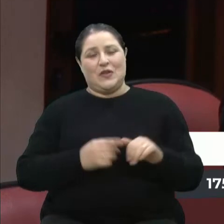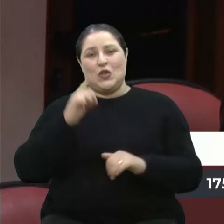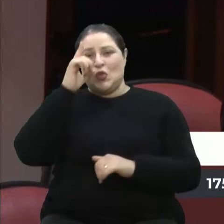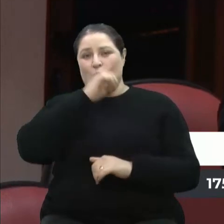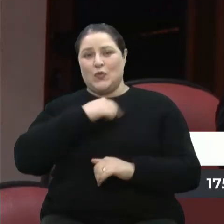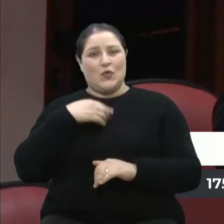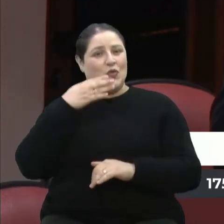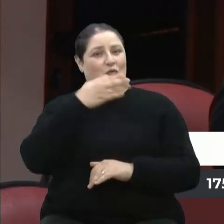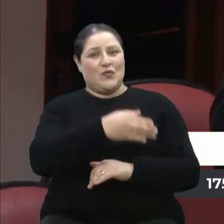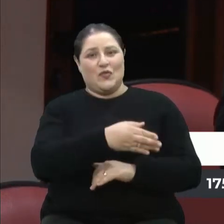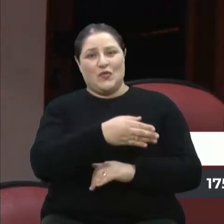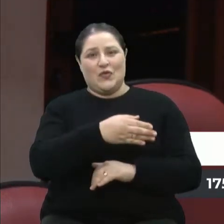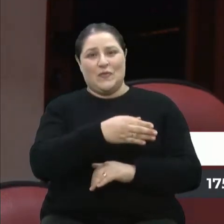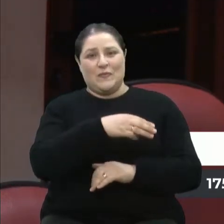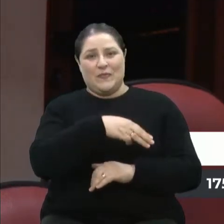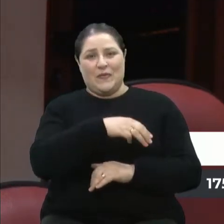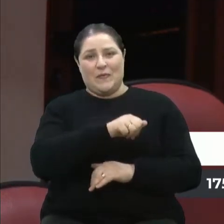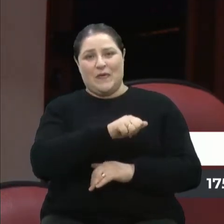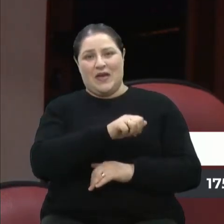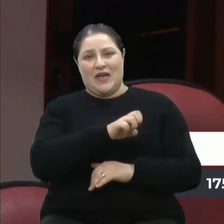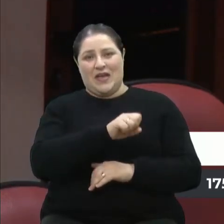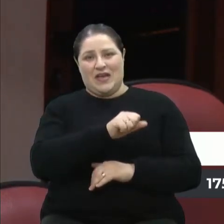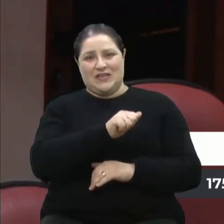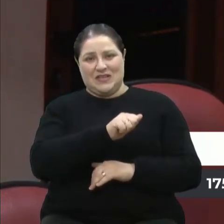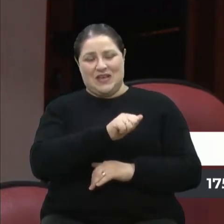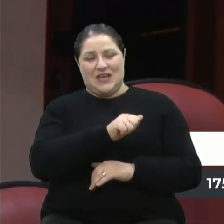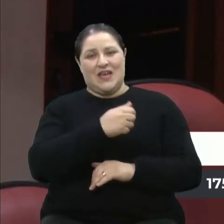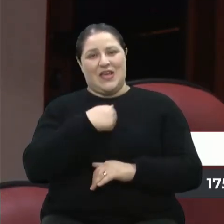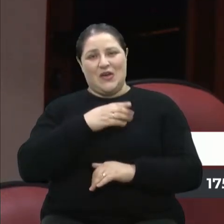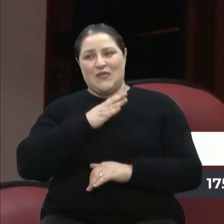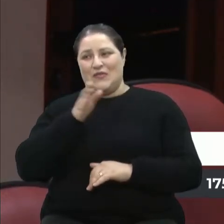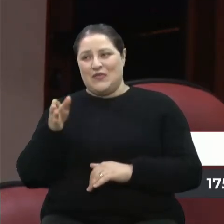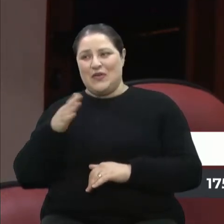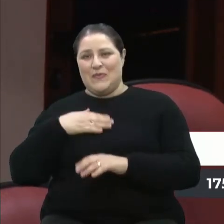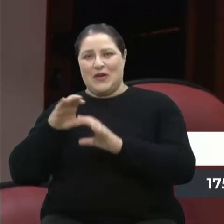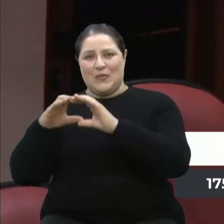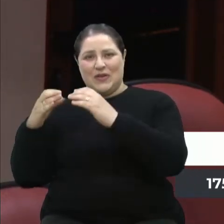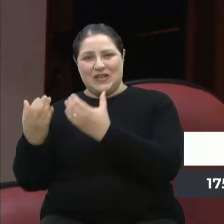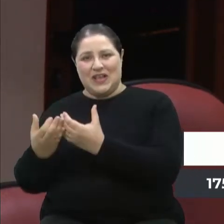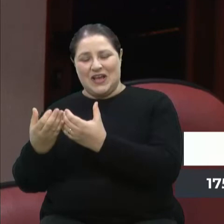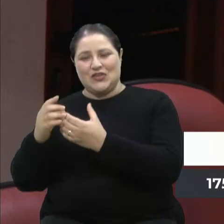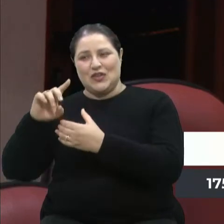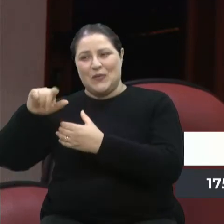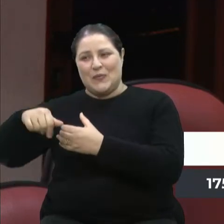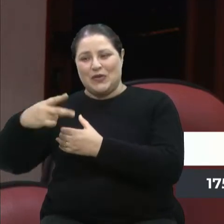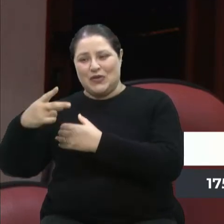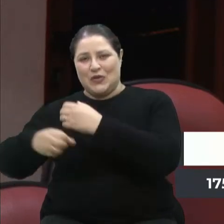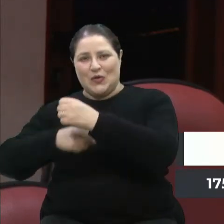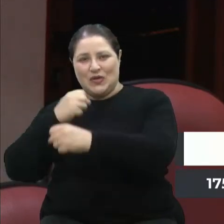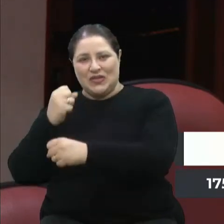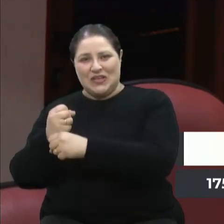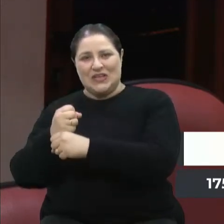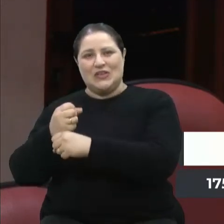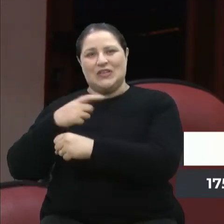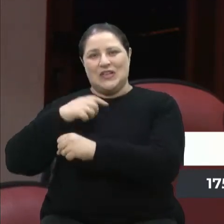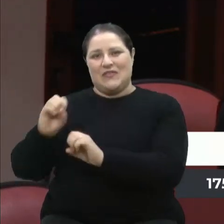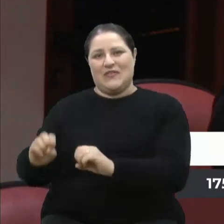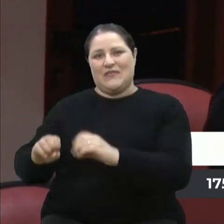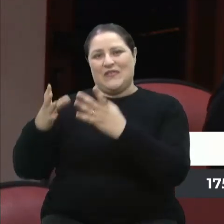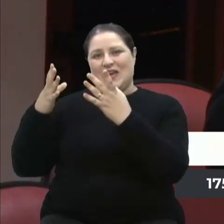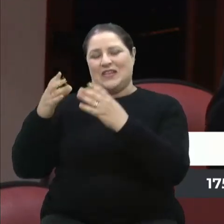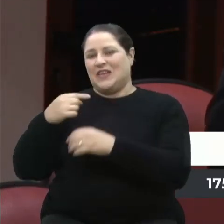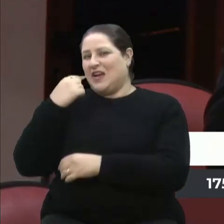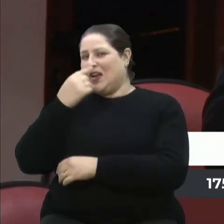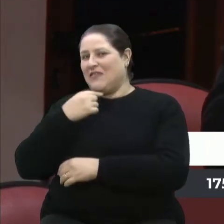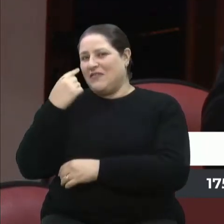Maesa, estava na minha comunidade. Depois de dois anos, tivemos a nossa festa de Caravaggio, em torno de 700 pessoas almoçando. Não vendemos mais